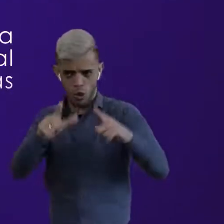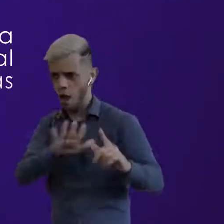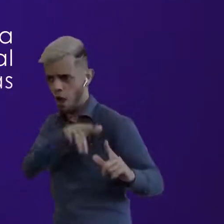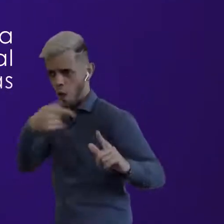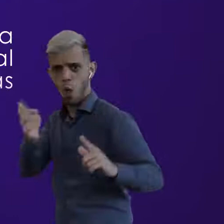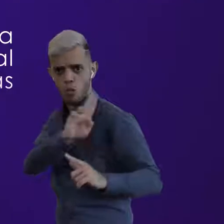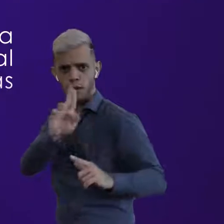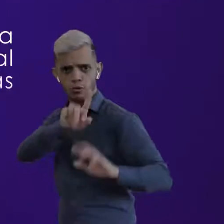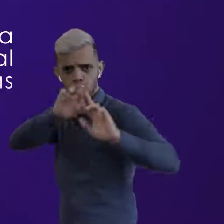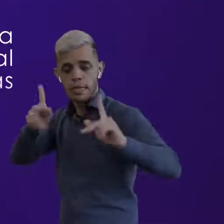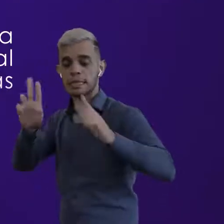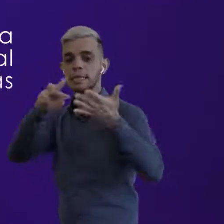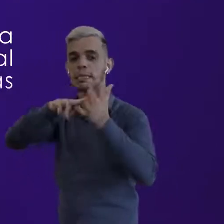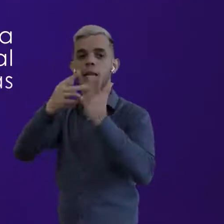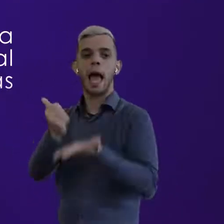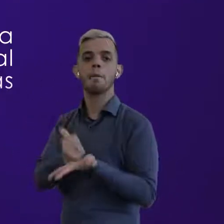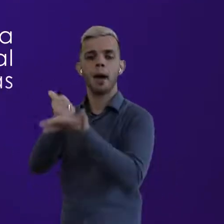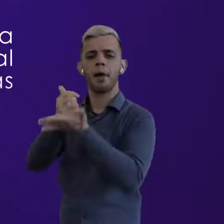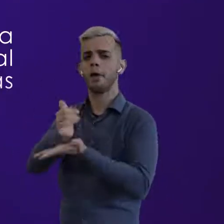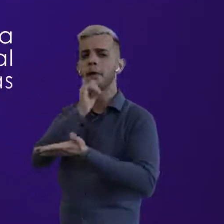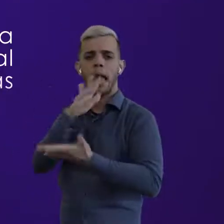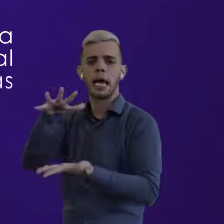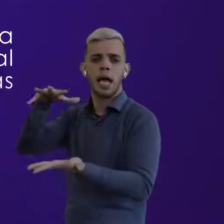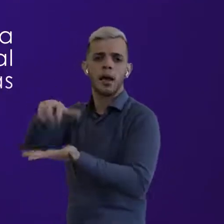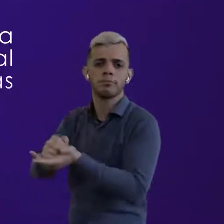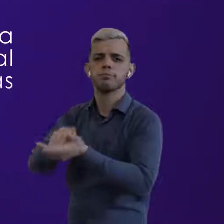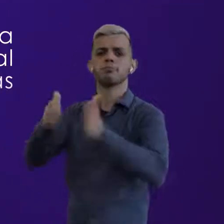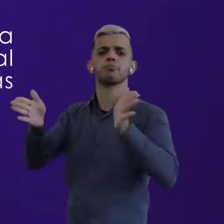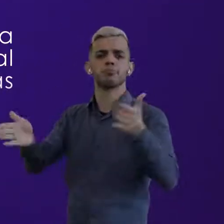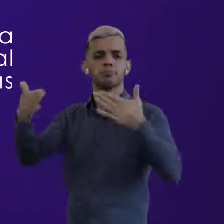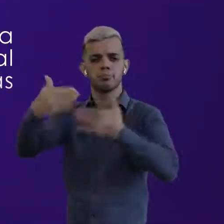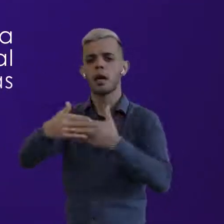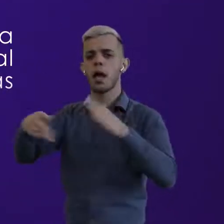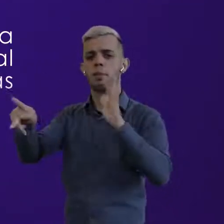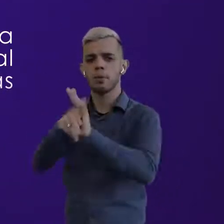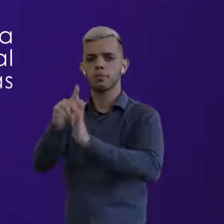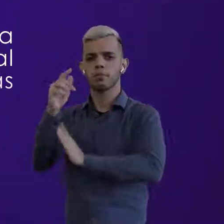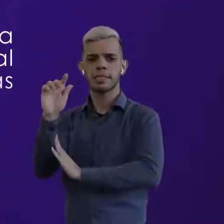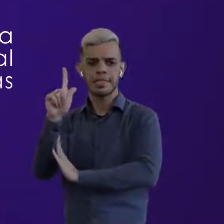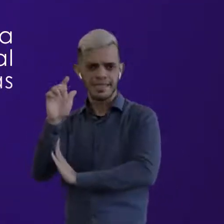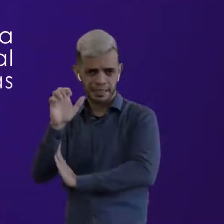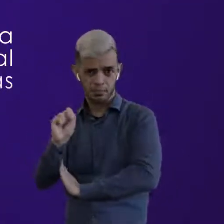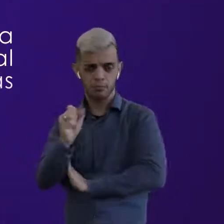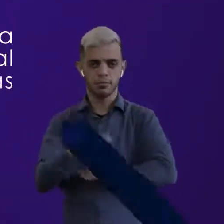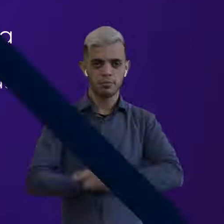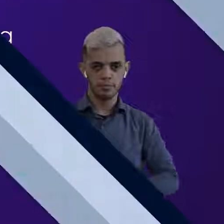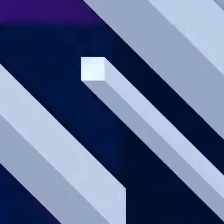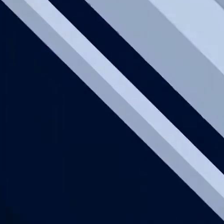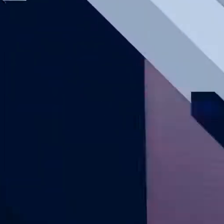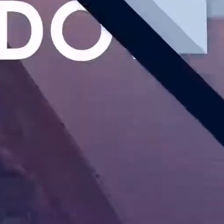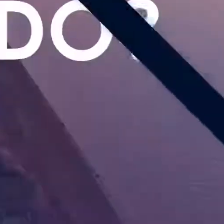E as áreas não adensáveis são áreas de apoio, por exemplo, reservatório, casa de bomba, central de gás.